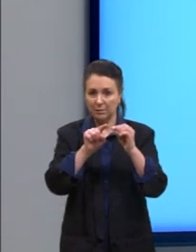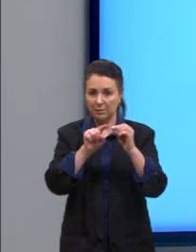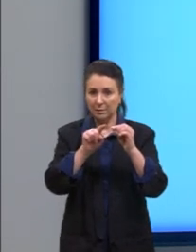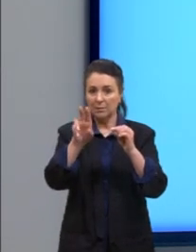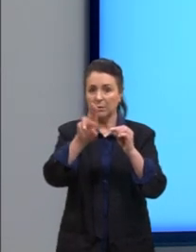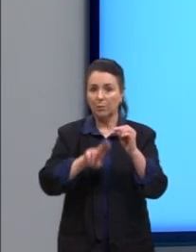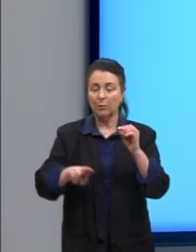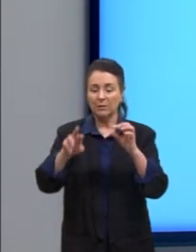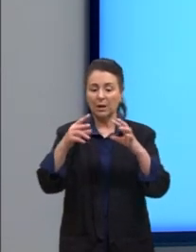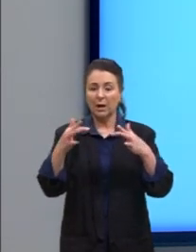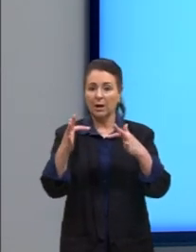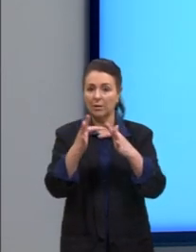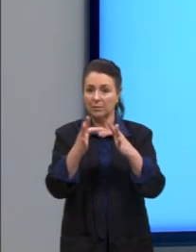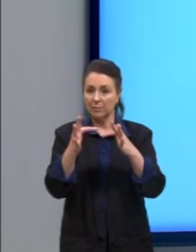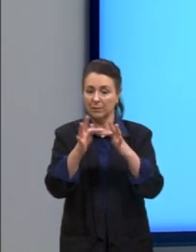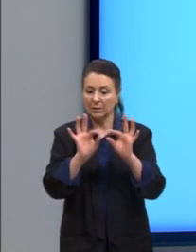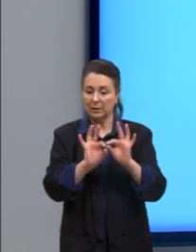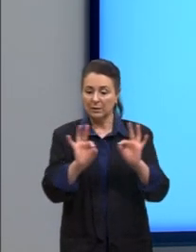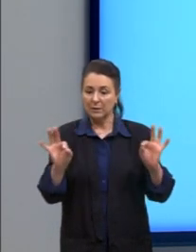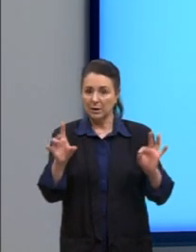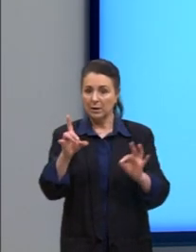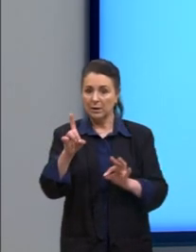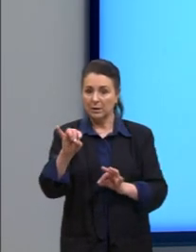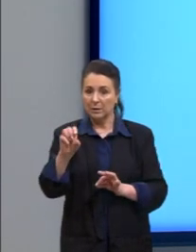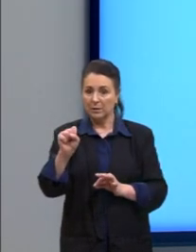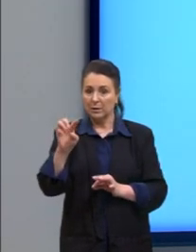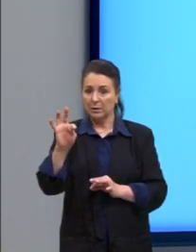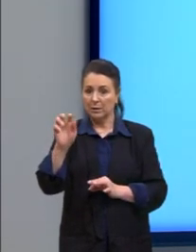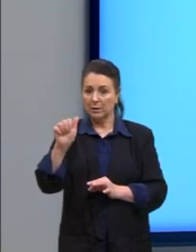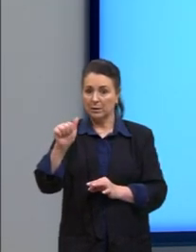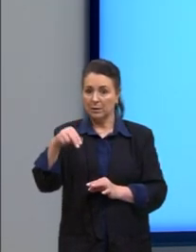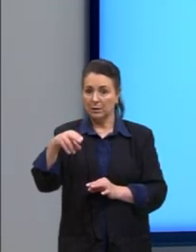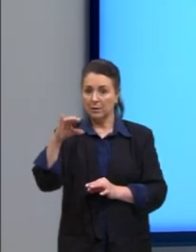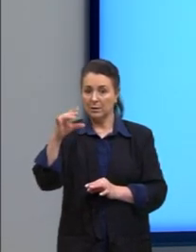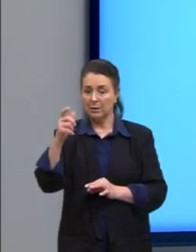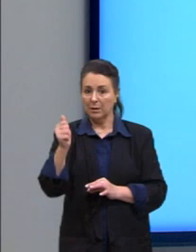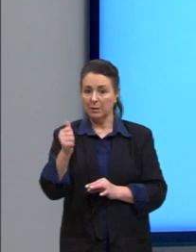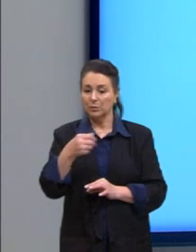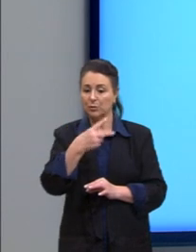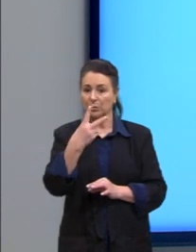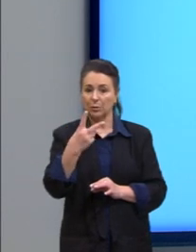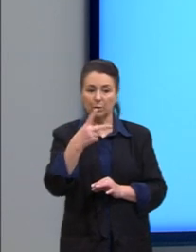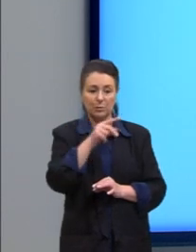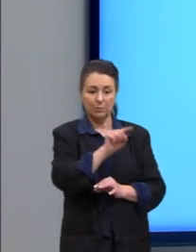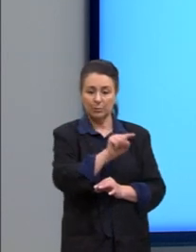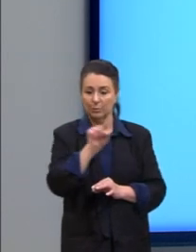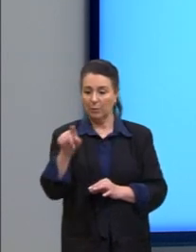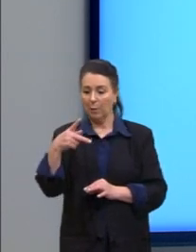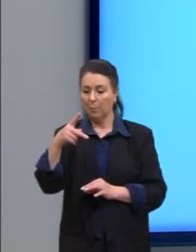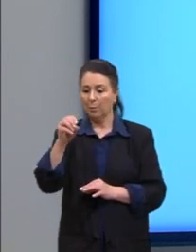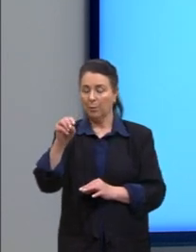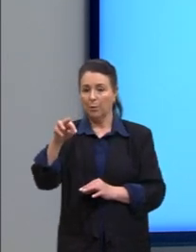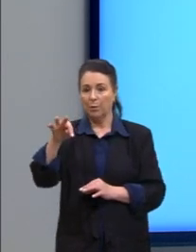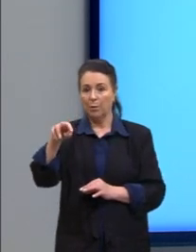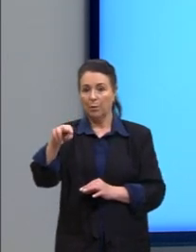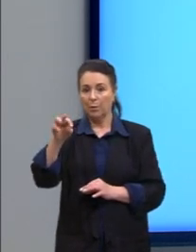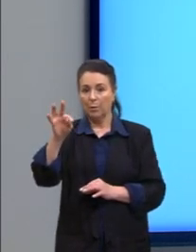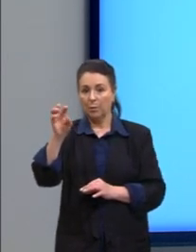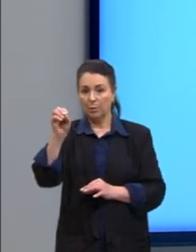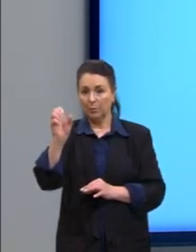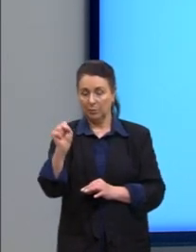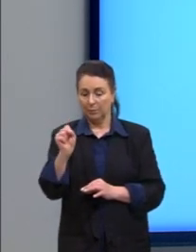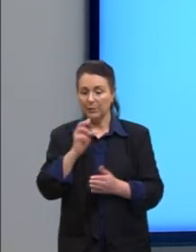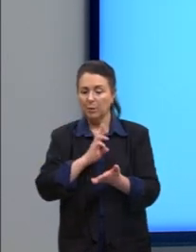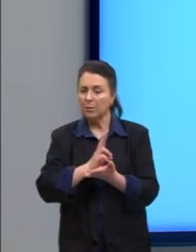fórmula da distância entre dois pontos. Por isso que eu digo para vocês, né, é uma continuidade aí do conteúdo.